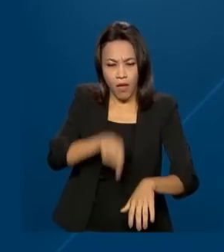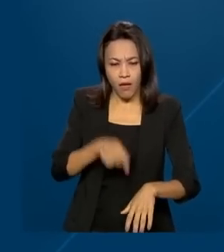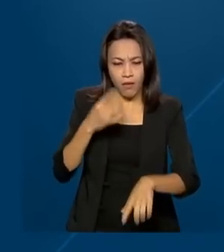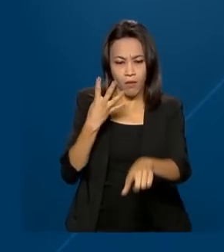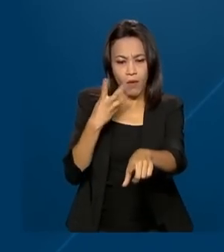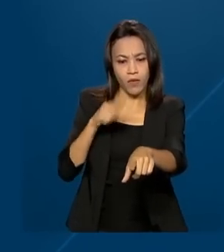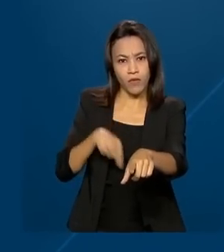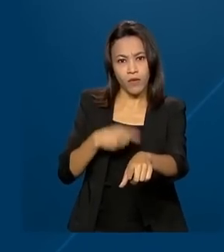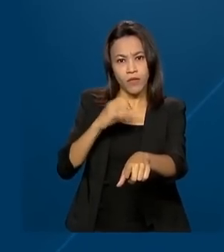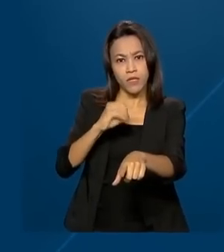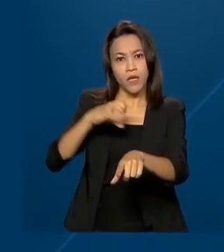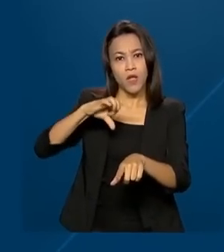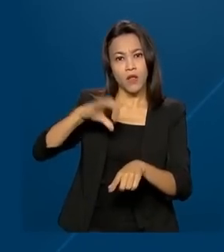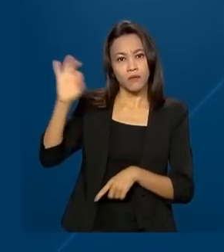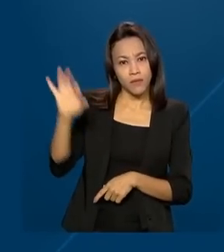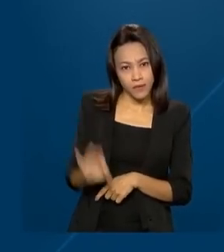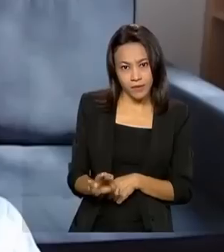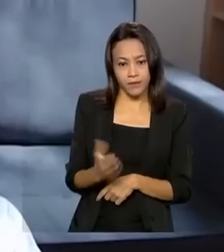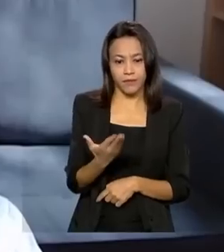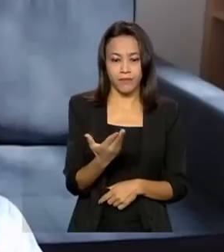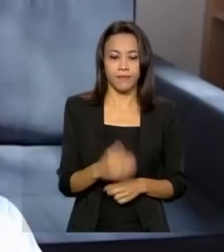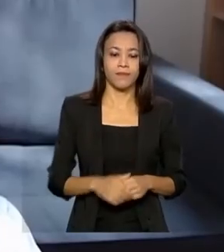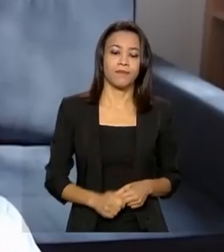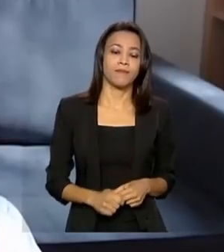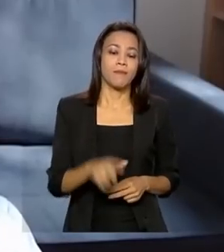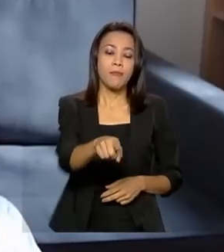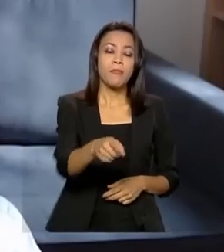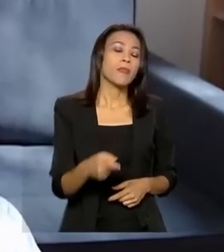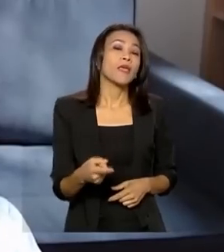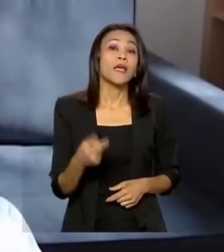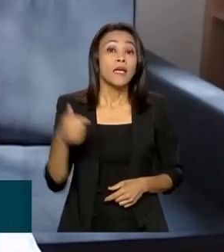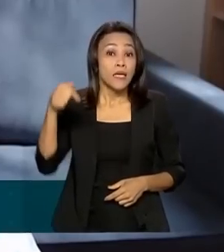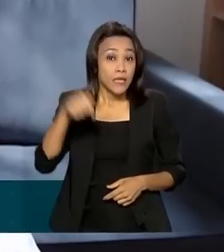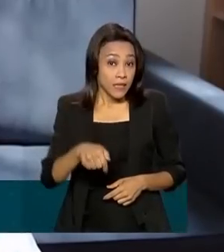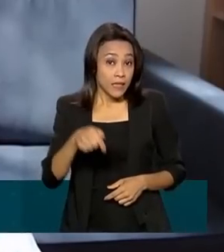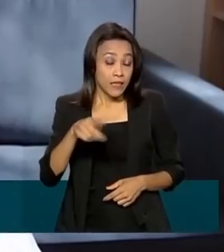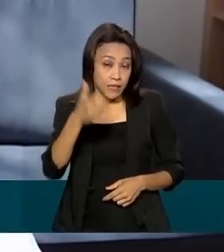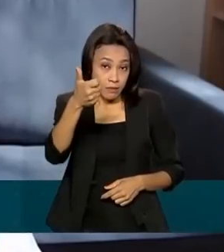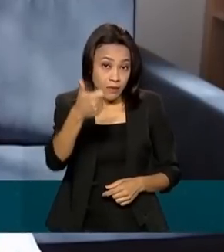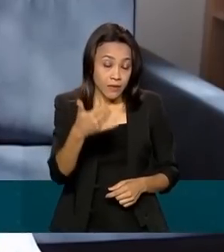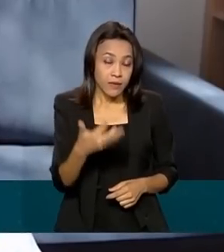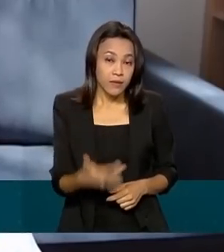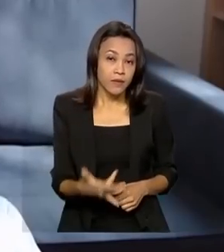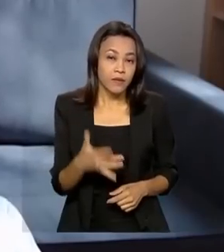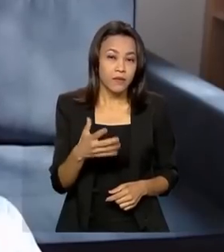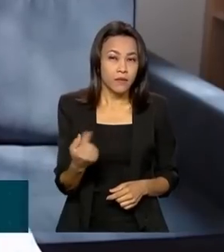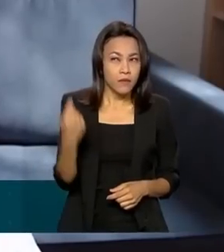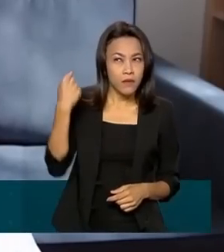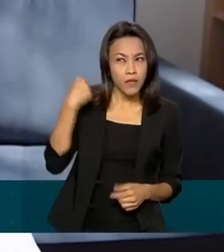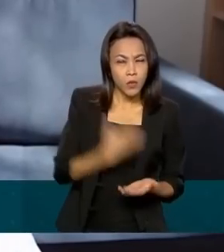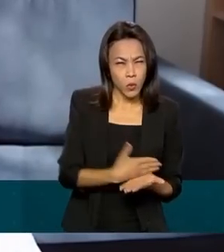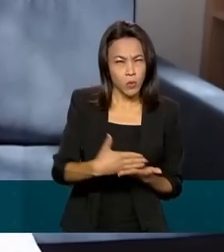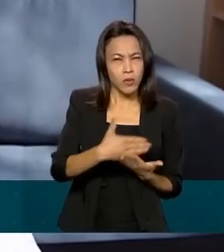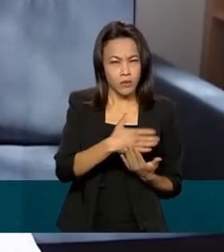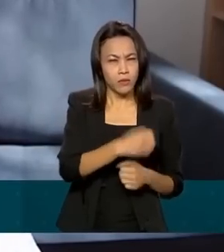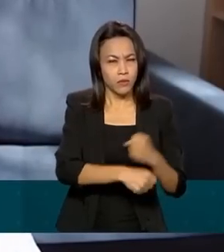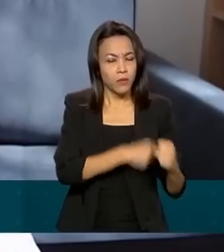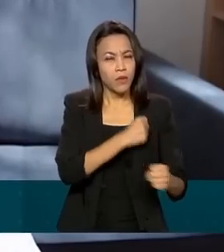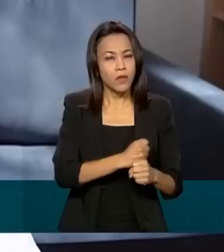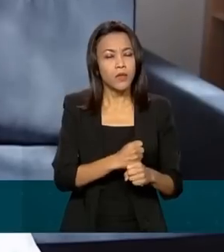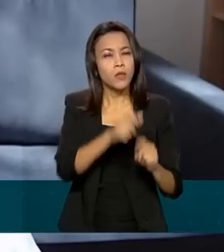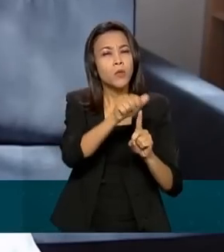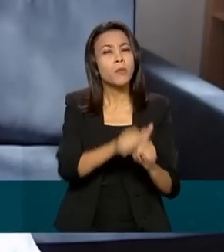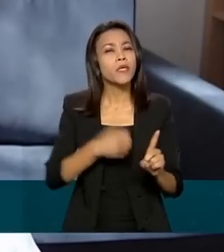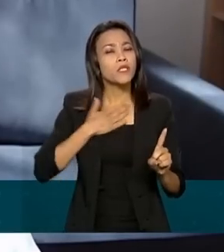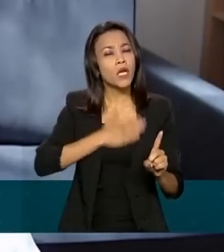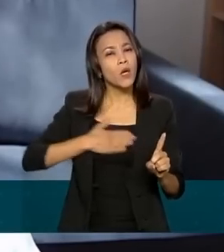,09%. O preço do leite subiu bastante desde o início do ano, e a partir de agosto